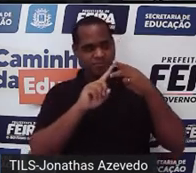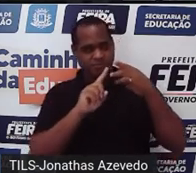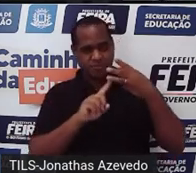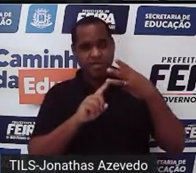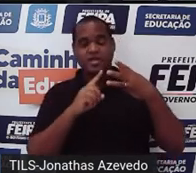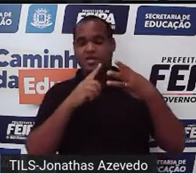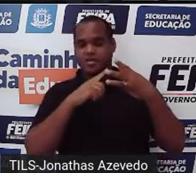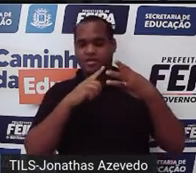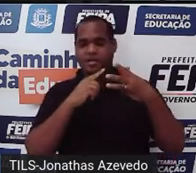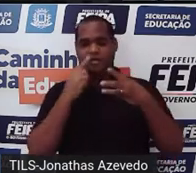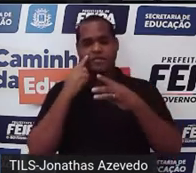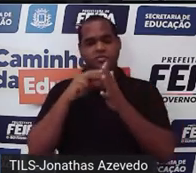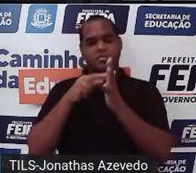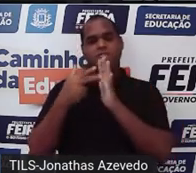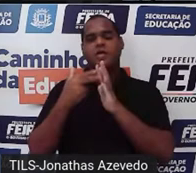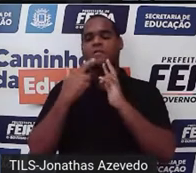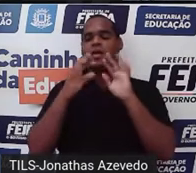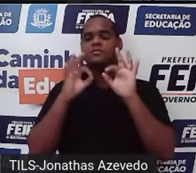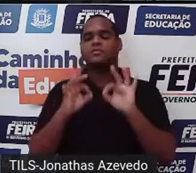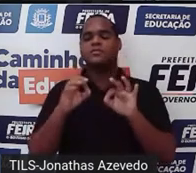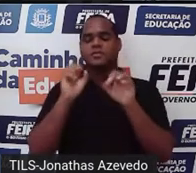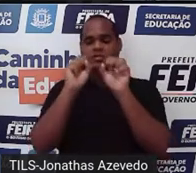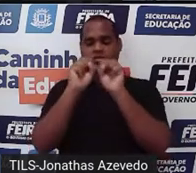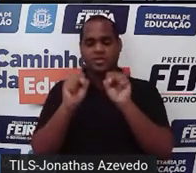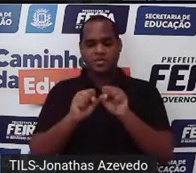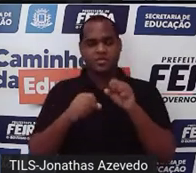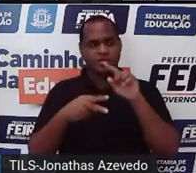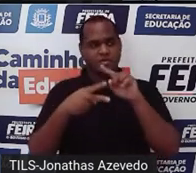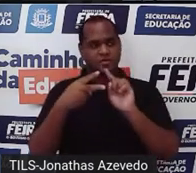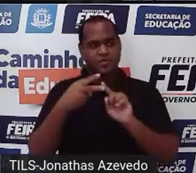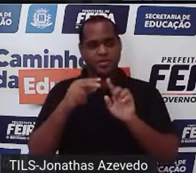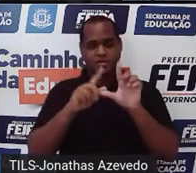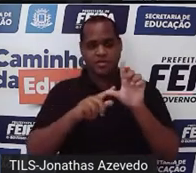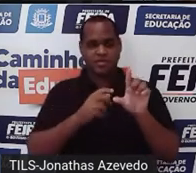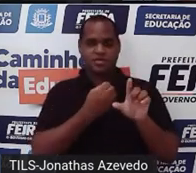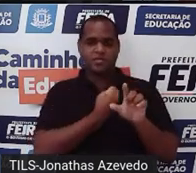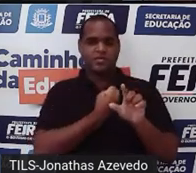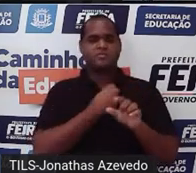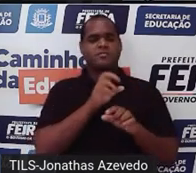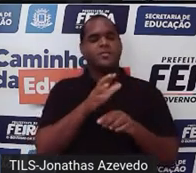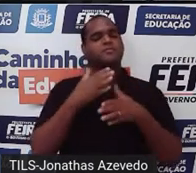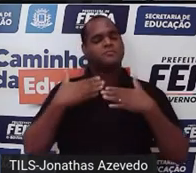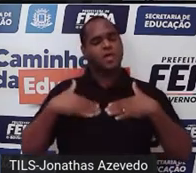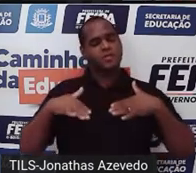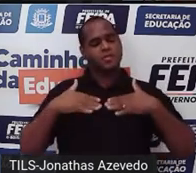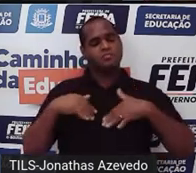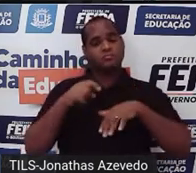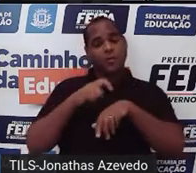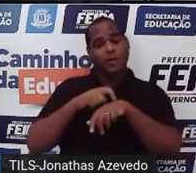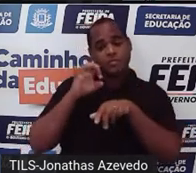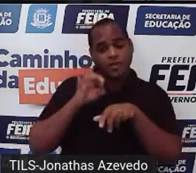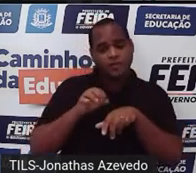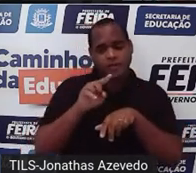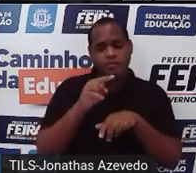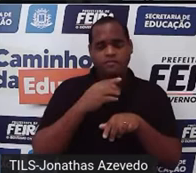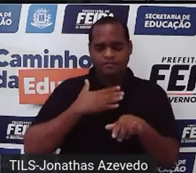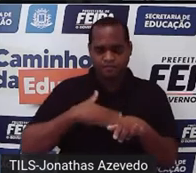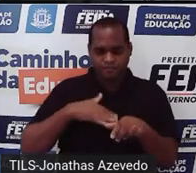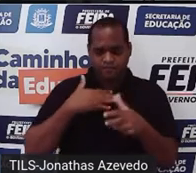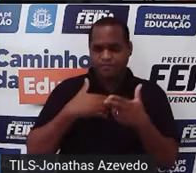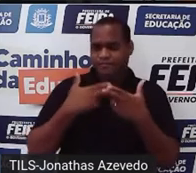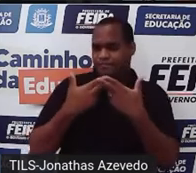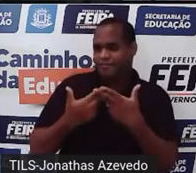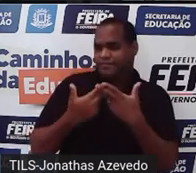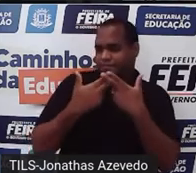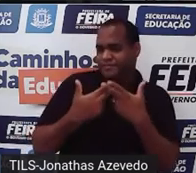para o sistema formado por essas duas equações, tá bom? Mas calma, eu vou te dar um tempo para que você vá em